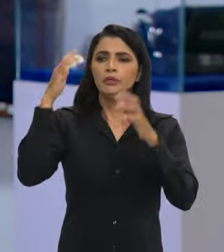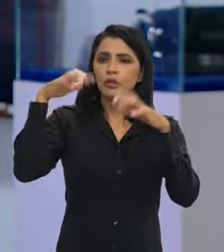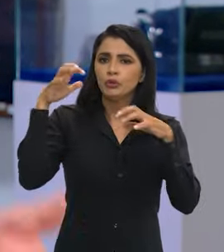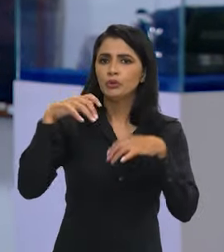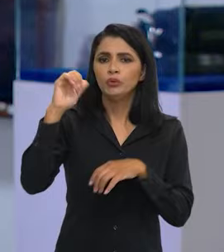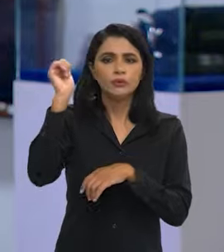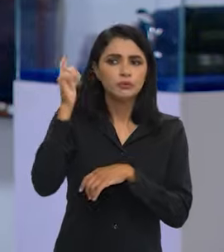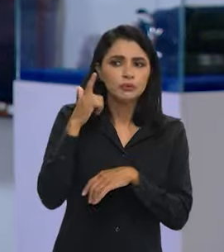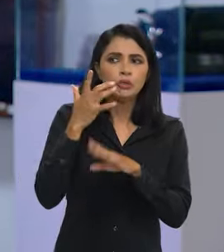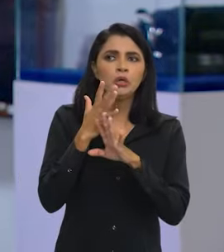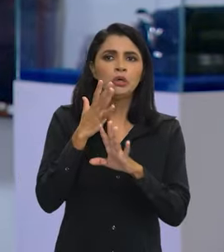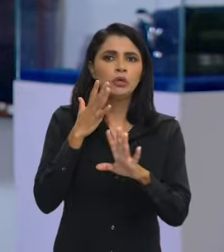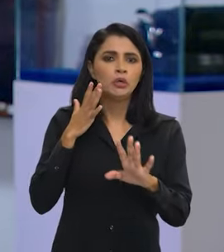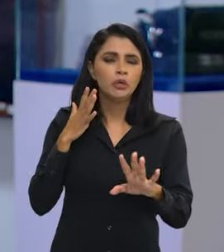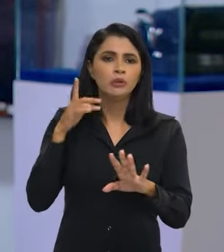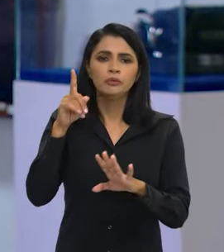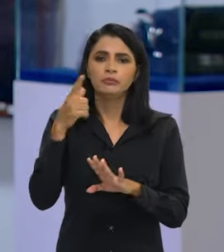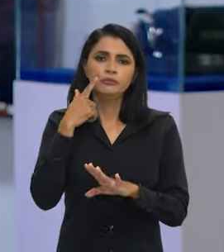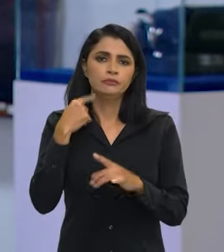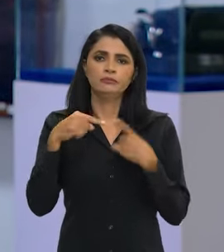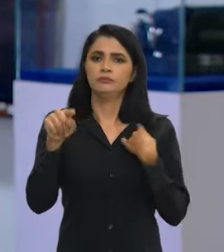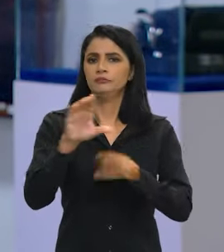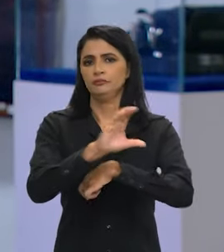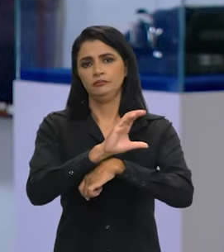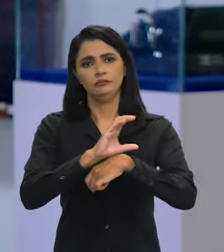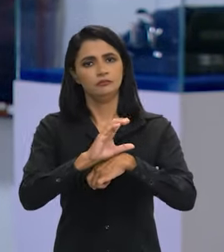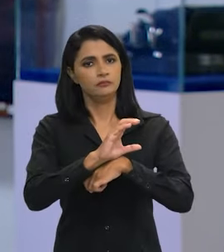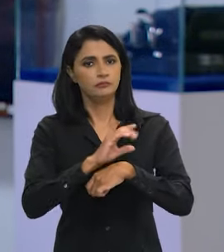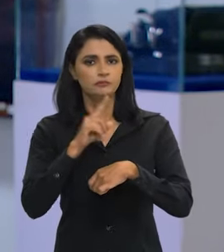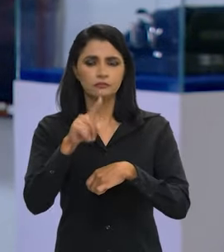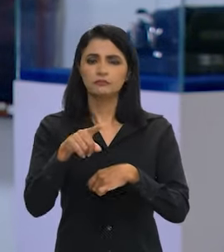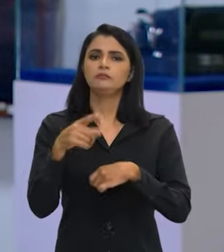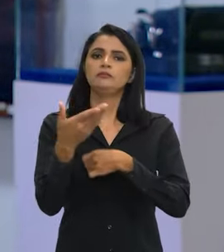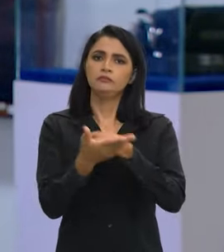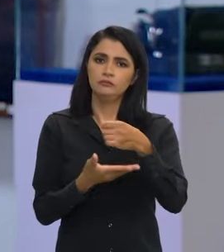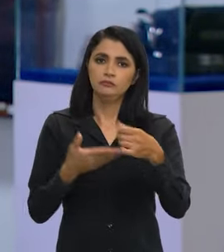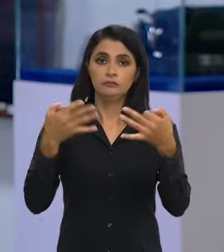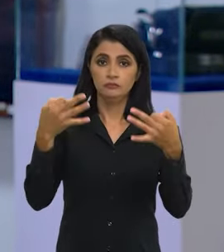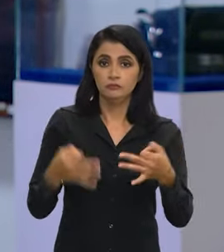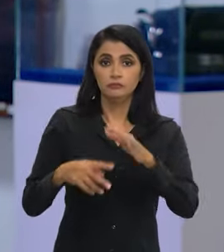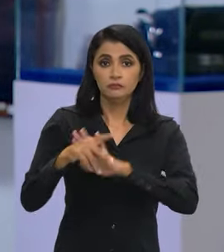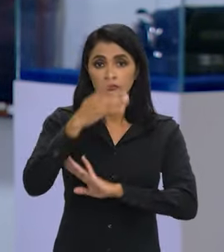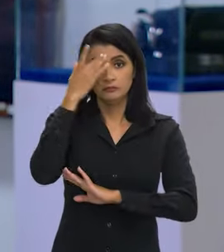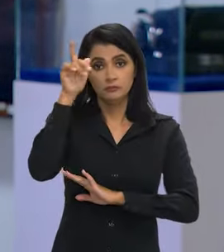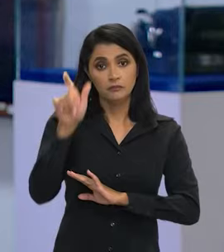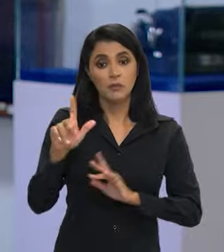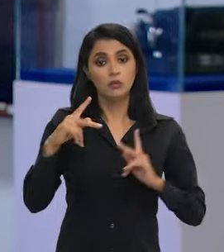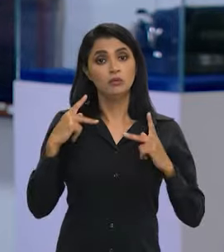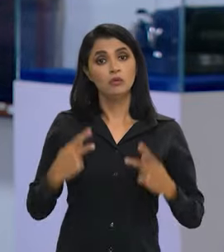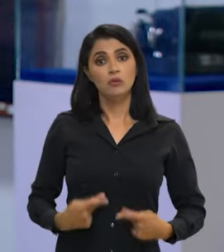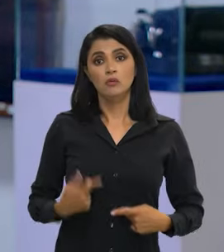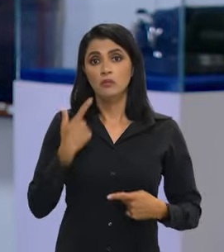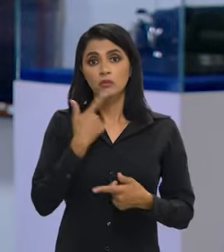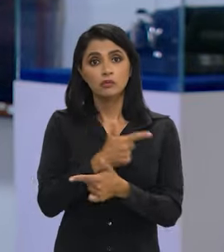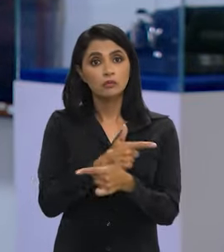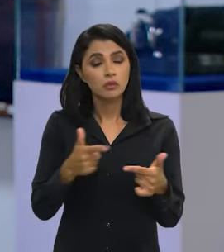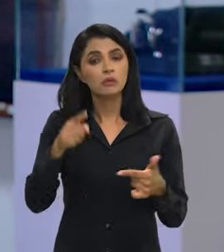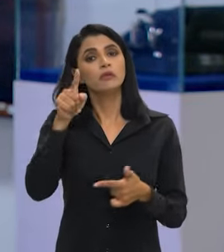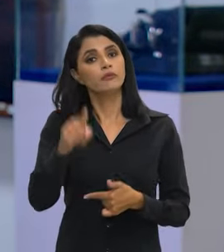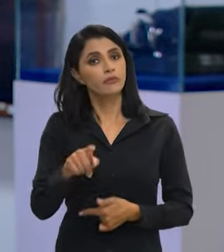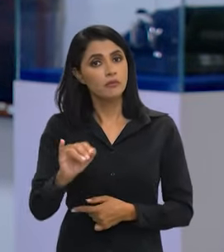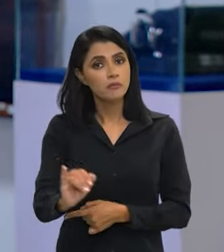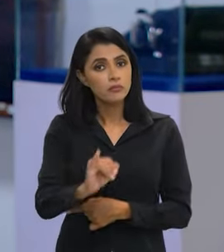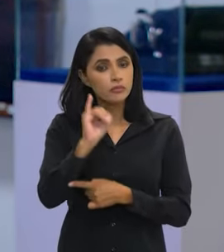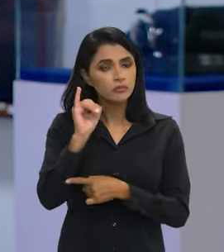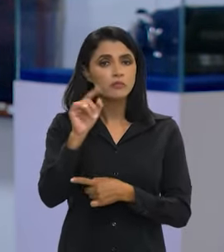tempo, ficavam tomando sol. Aquilo não atende à Constituição. O princípio da dignidade da pessoa humana está absolutamente afastado. Aquilo foi